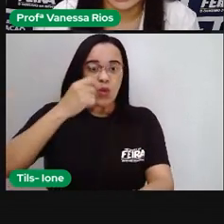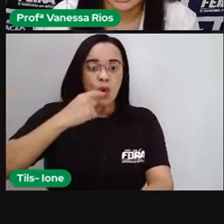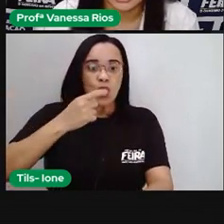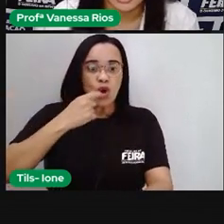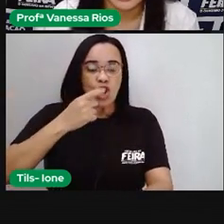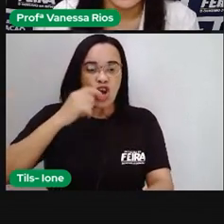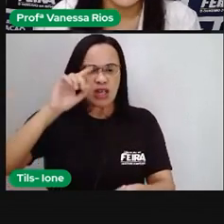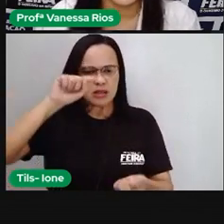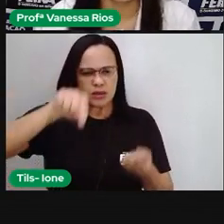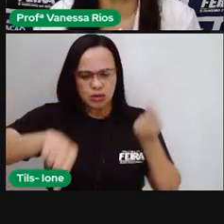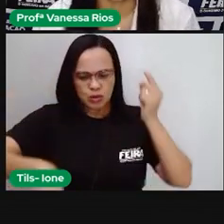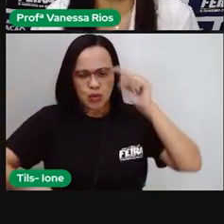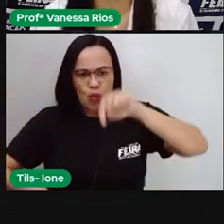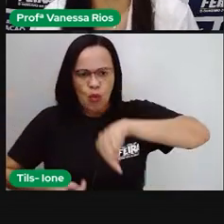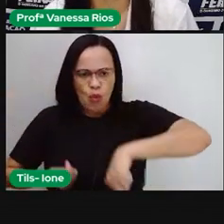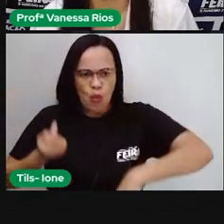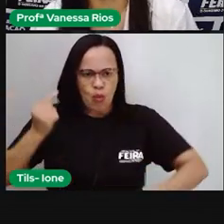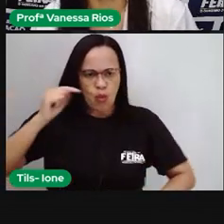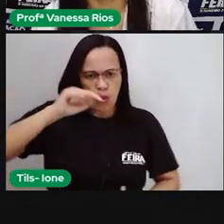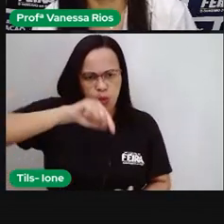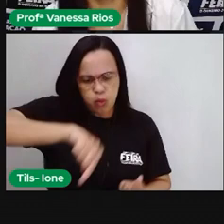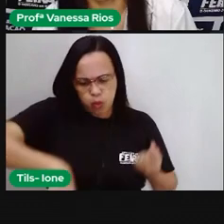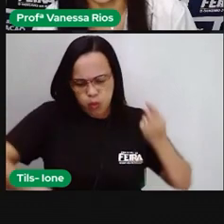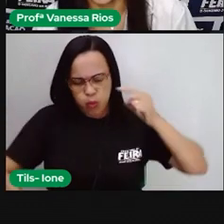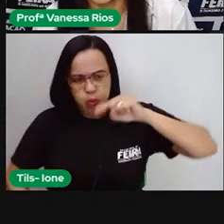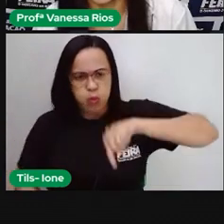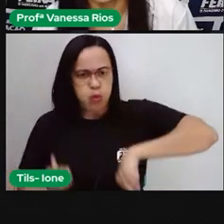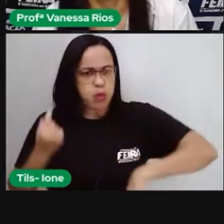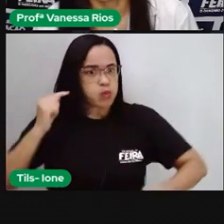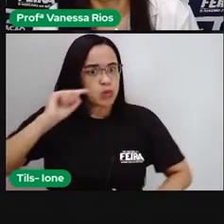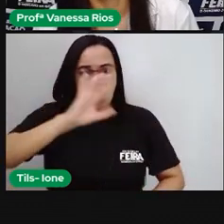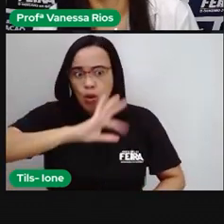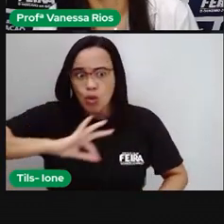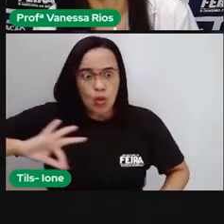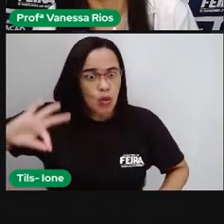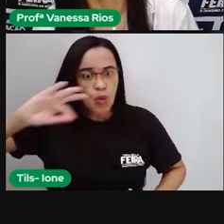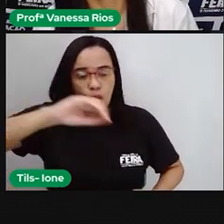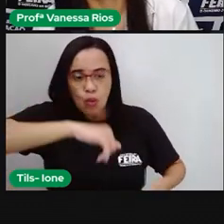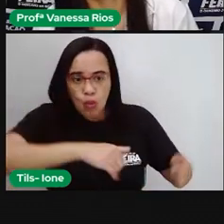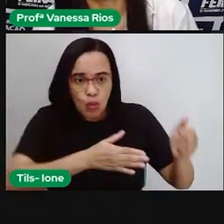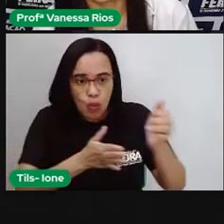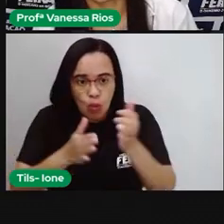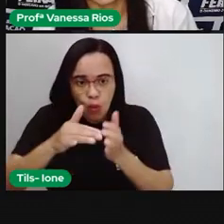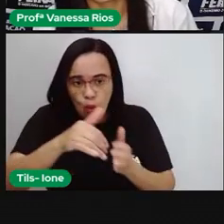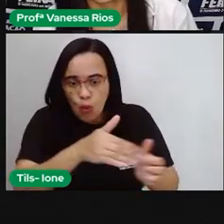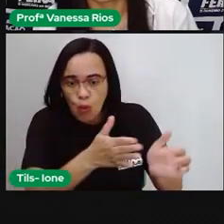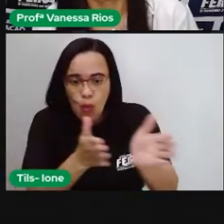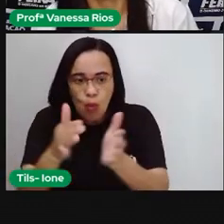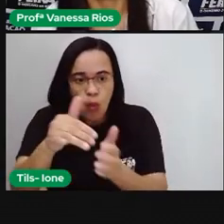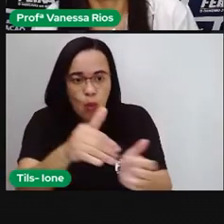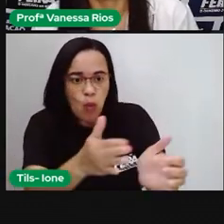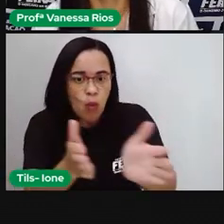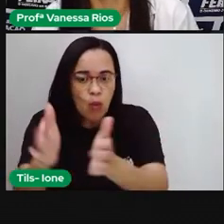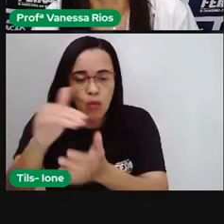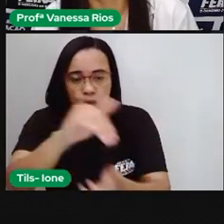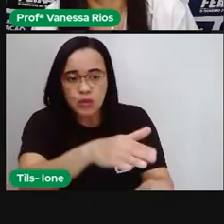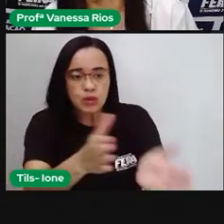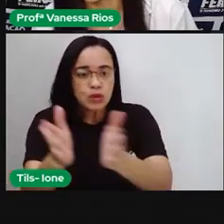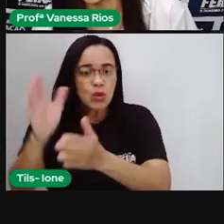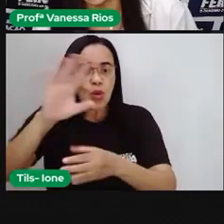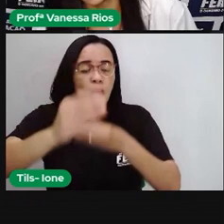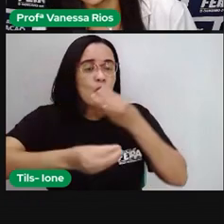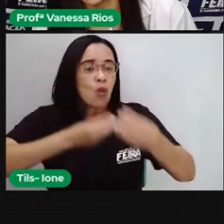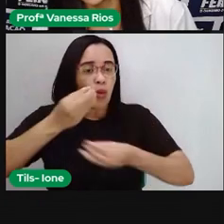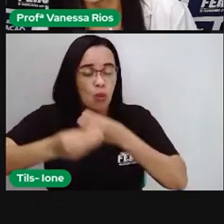diferentes, né? Ele vai se espalhando para o nosso corpo por caminhos aí onde são levados o sangue com